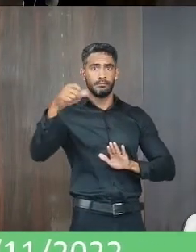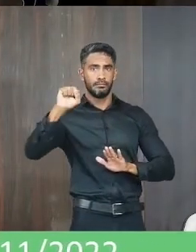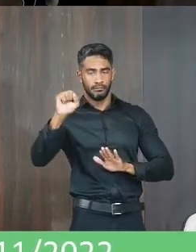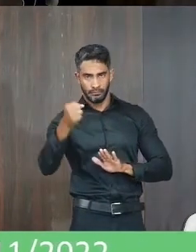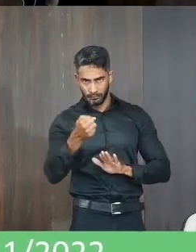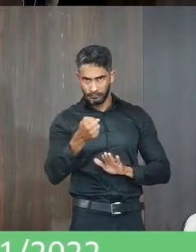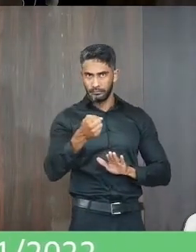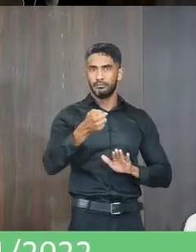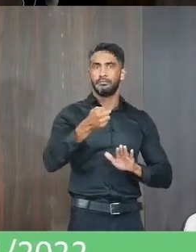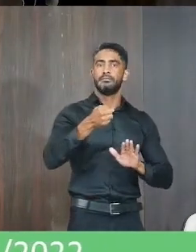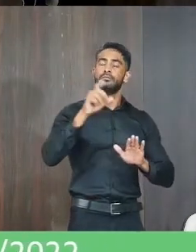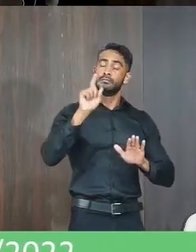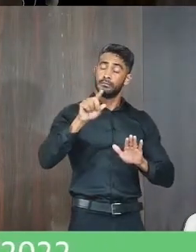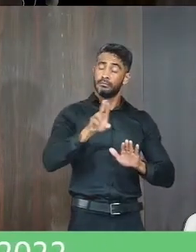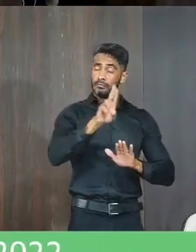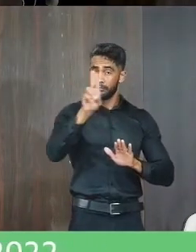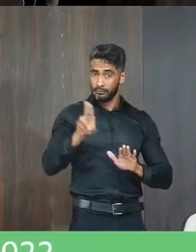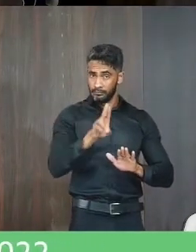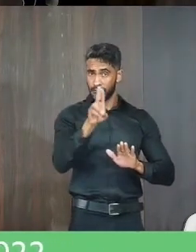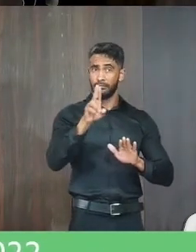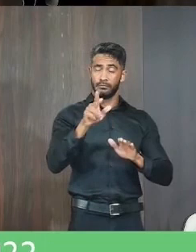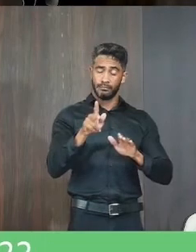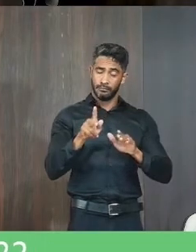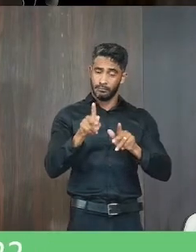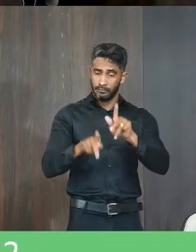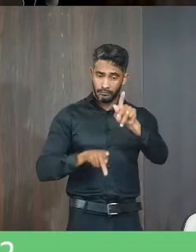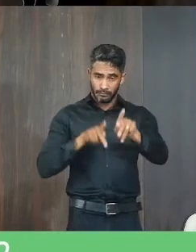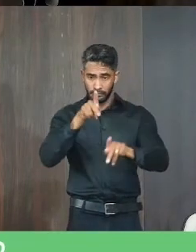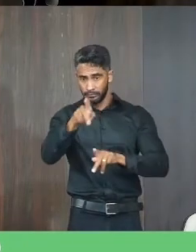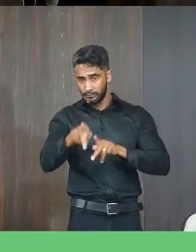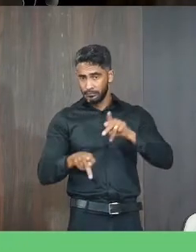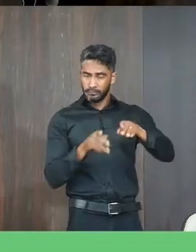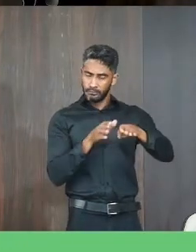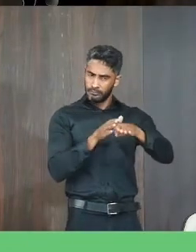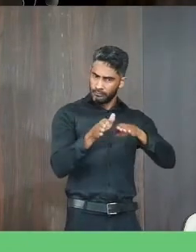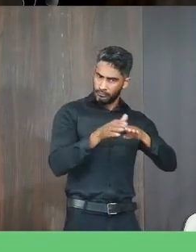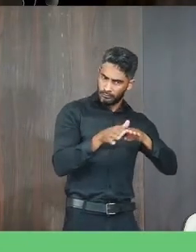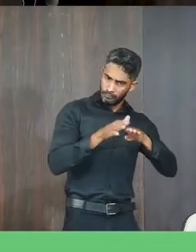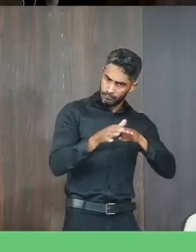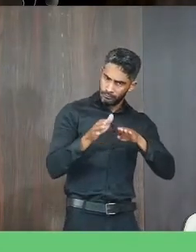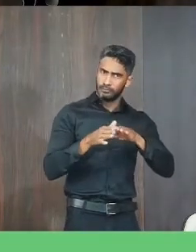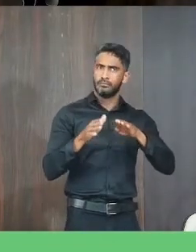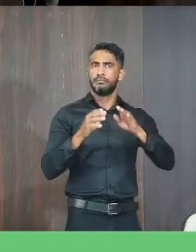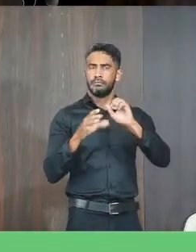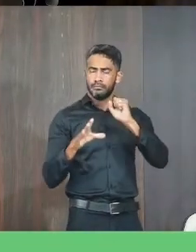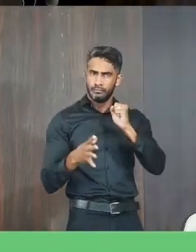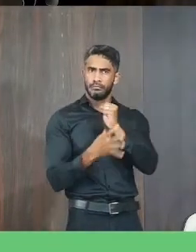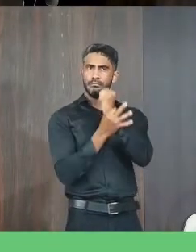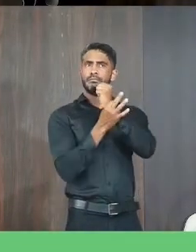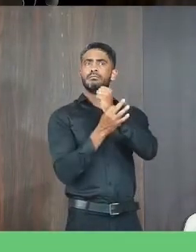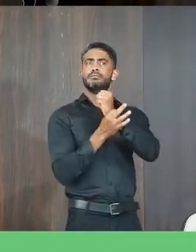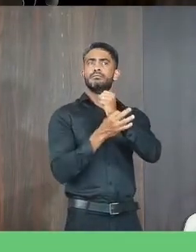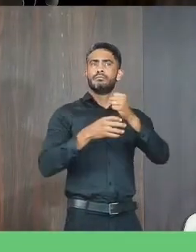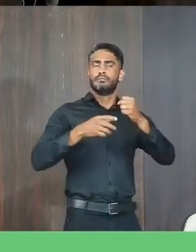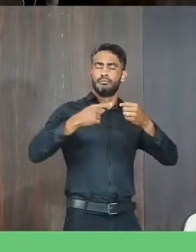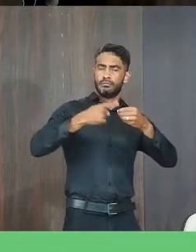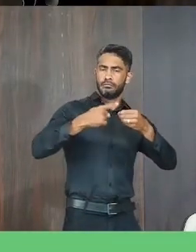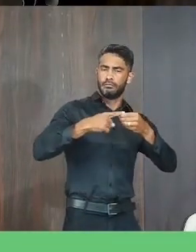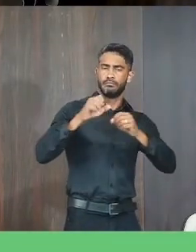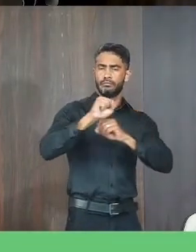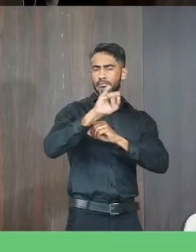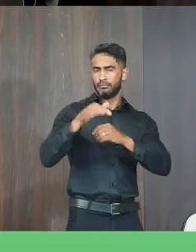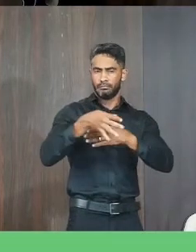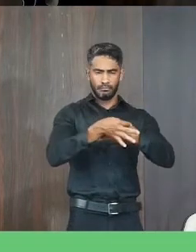declara de utilidade pública do Município de Janaúba o Conselho Maçônico de Segurança Pública, com asp, de autoria do vereador Ramon